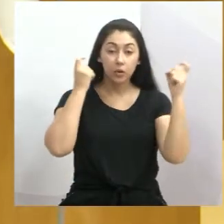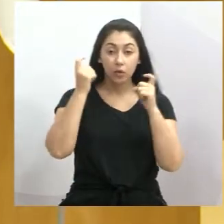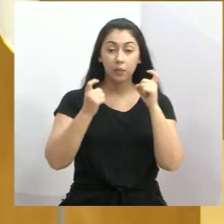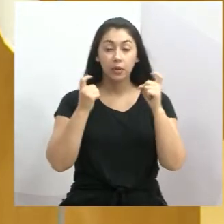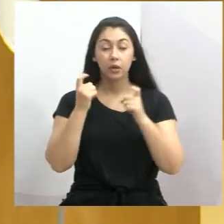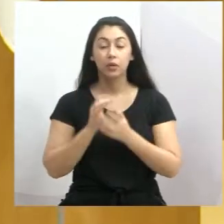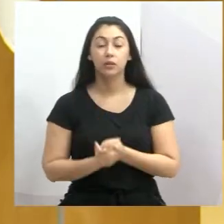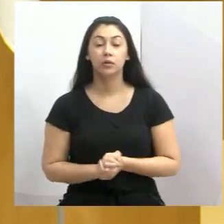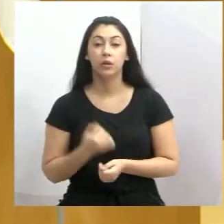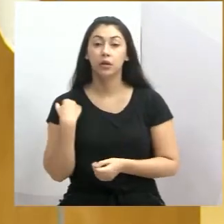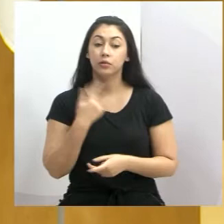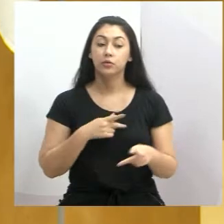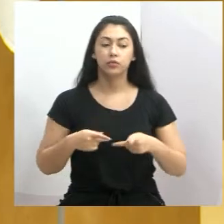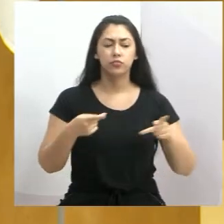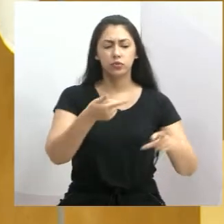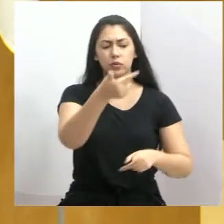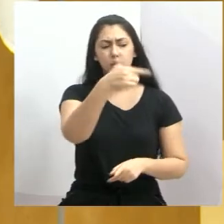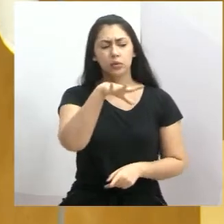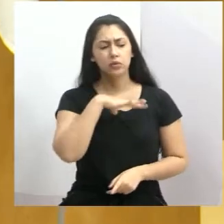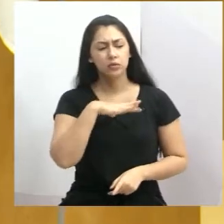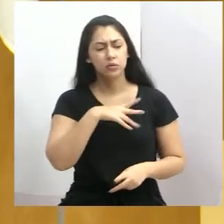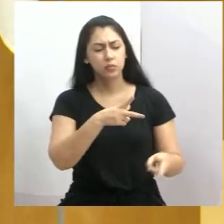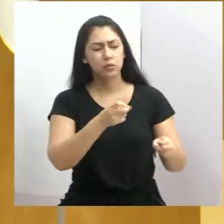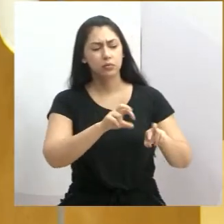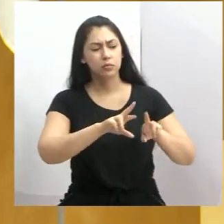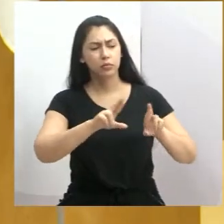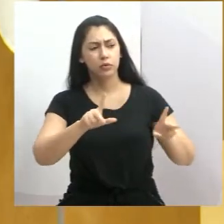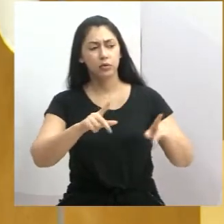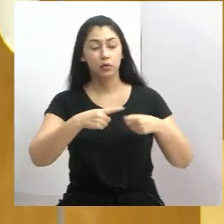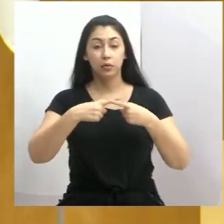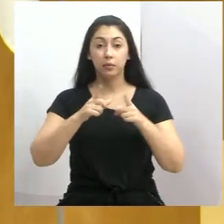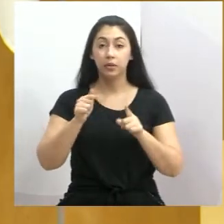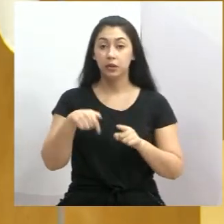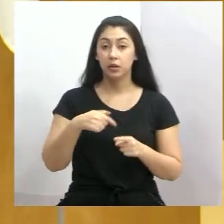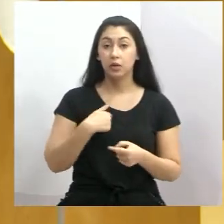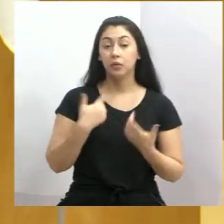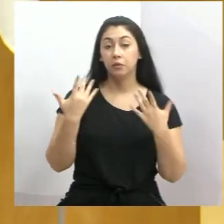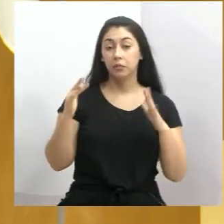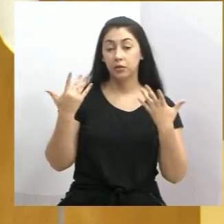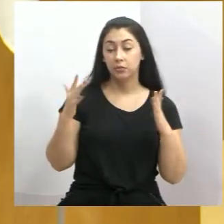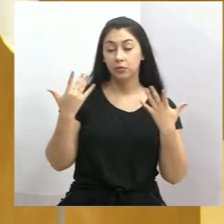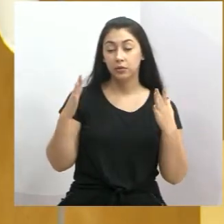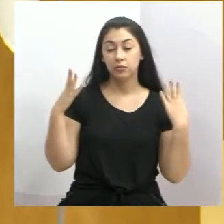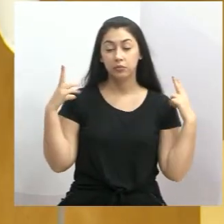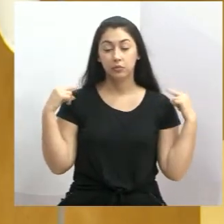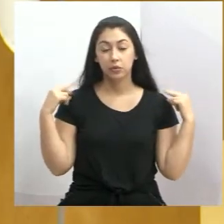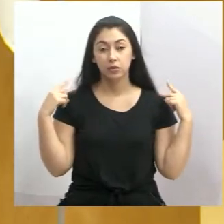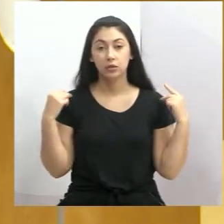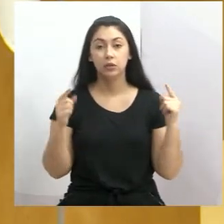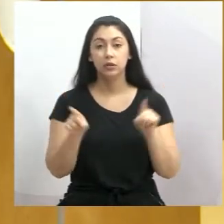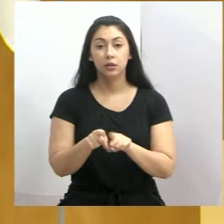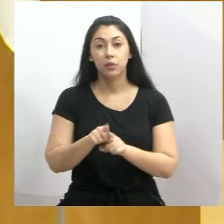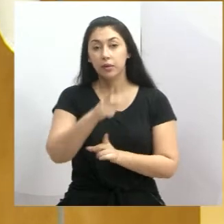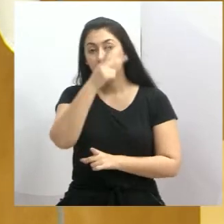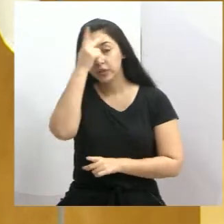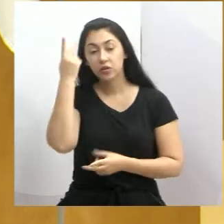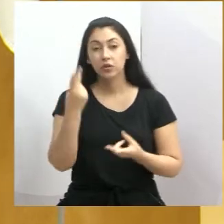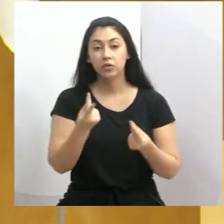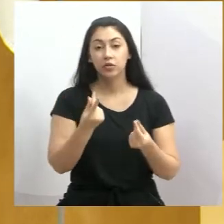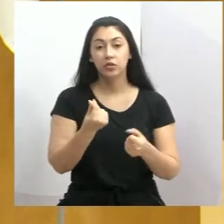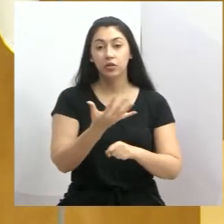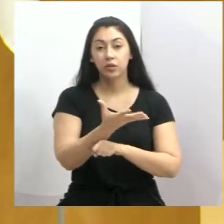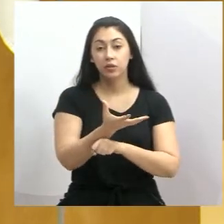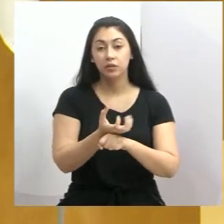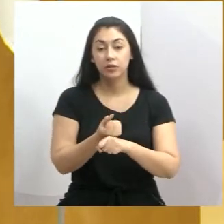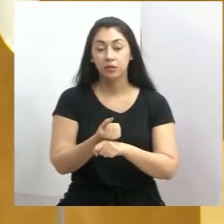em outra cidade, a gente vê que não é dessa maneira. E aqui, eu parabenizo muito os motoristas e cobradores que têm um respeito enorme pela população